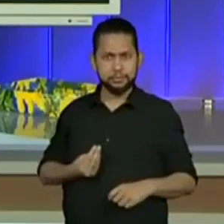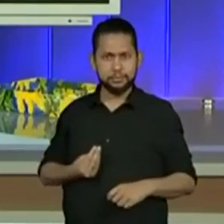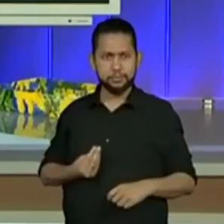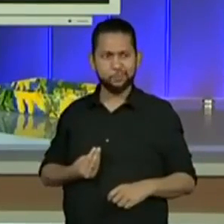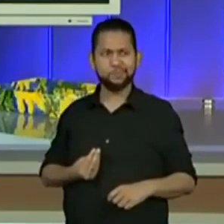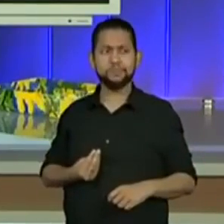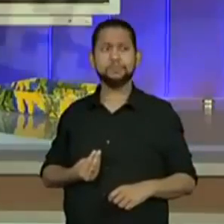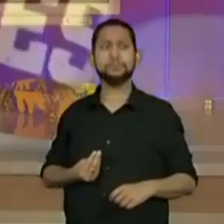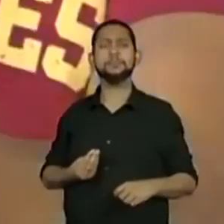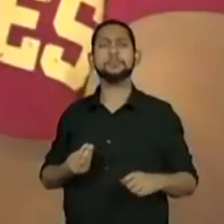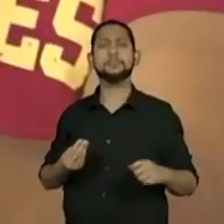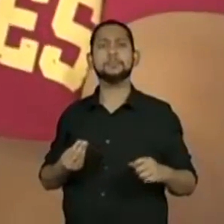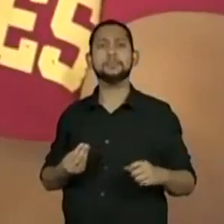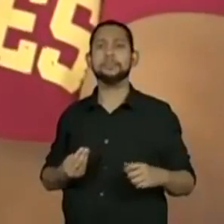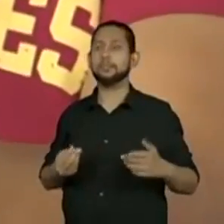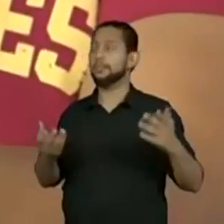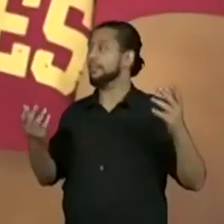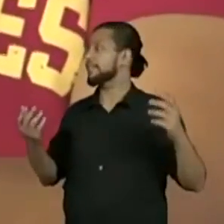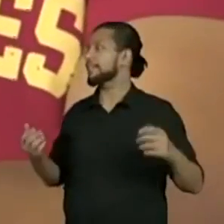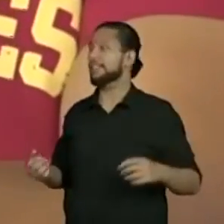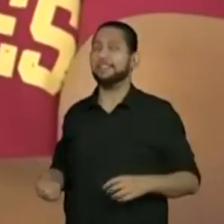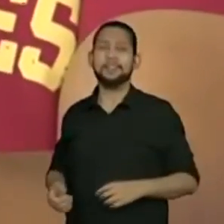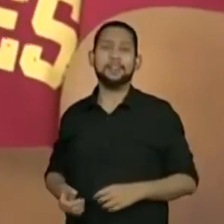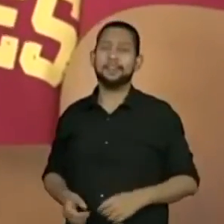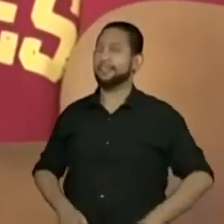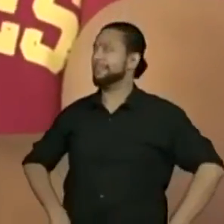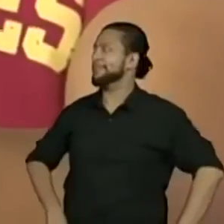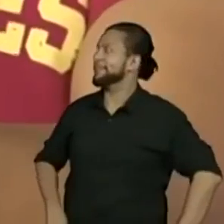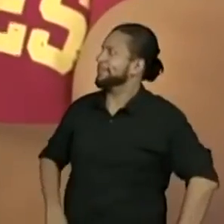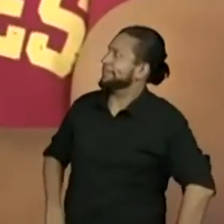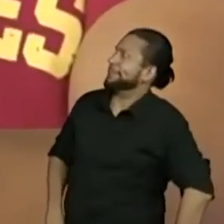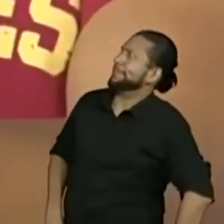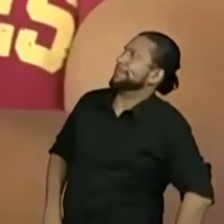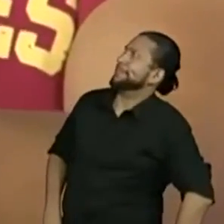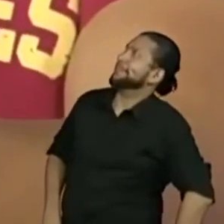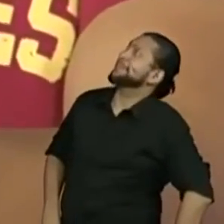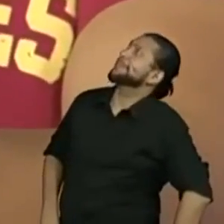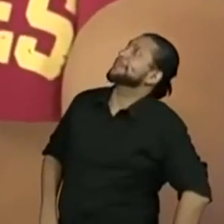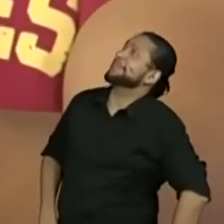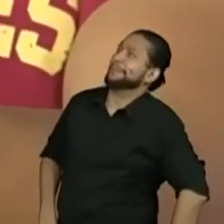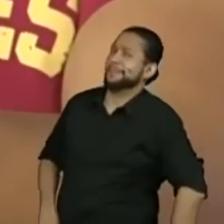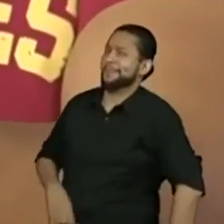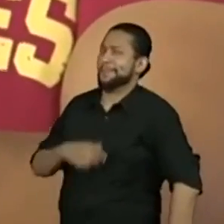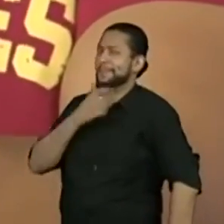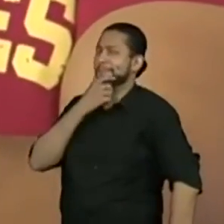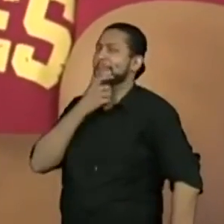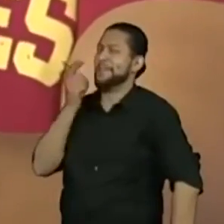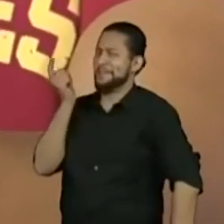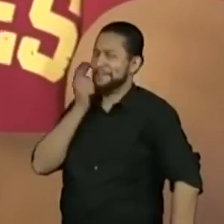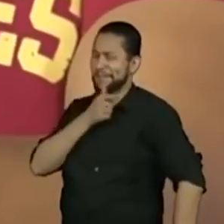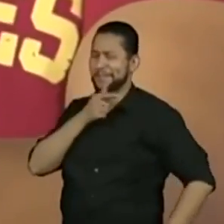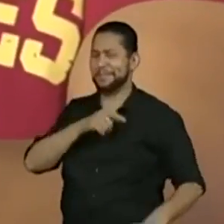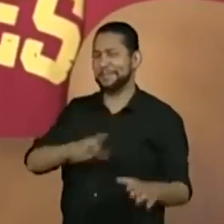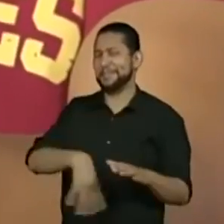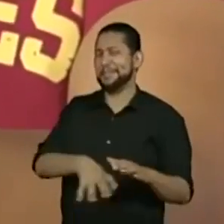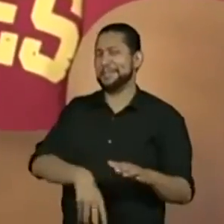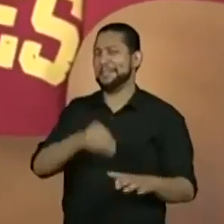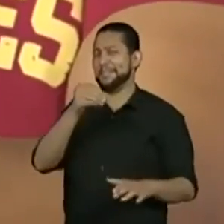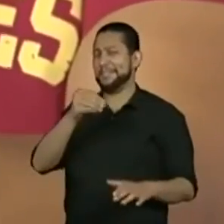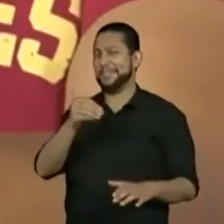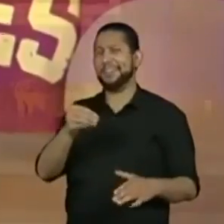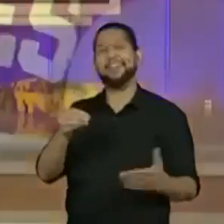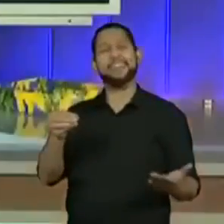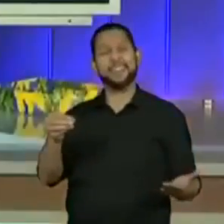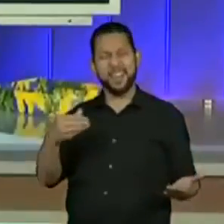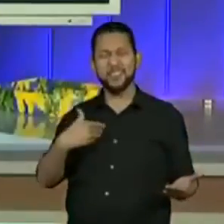Eita! Olha, juro que não foi combinado. Eu juro, tô falando que eu tô ficando boa nisso, hein? Agora ninguém